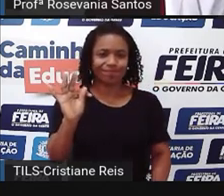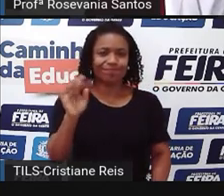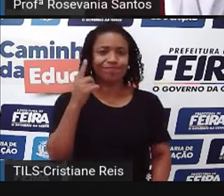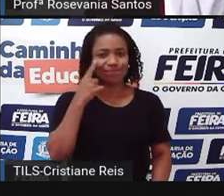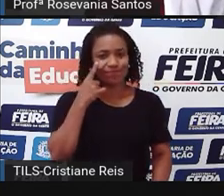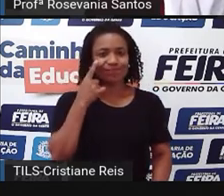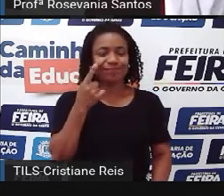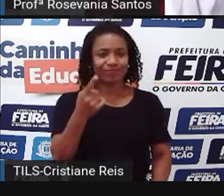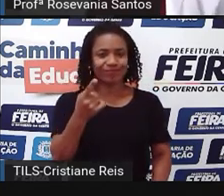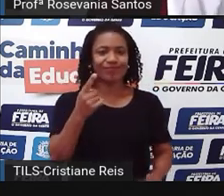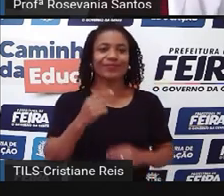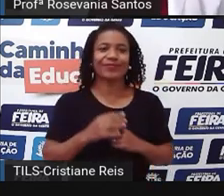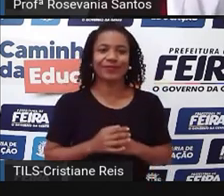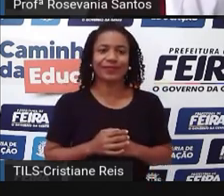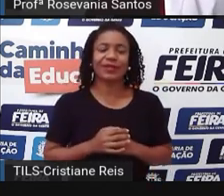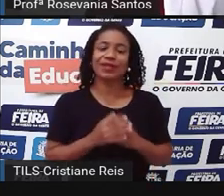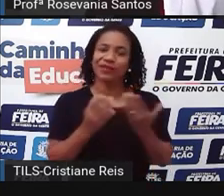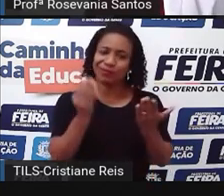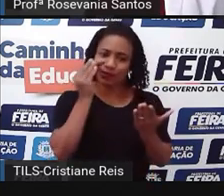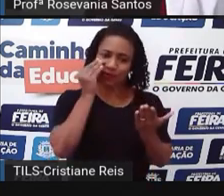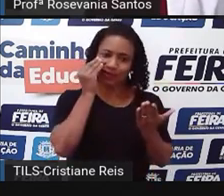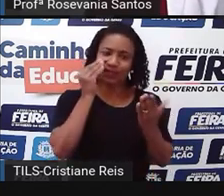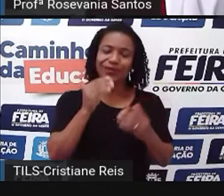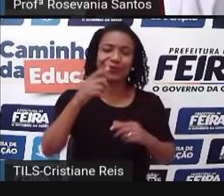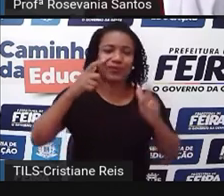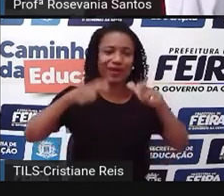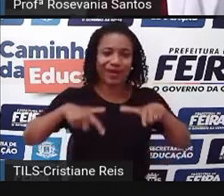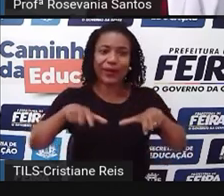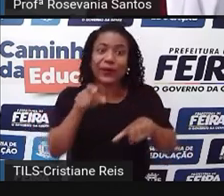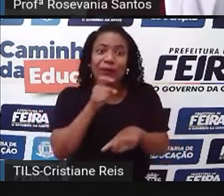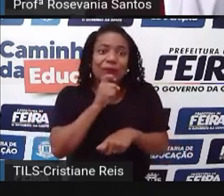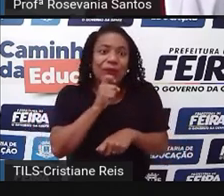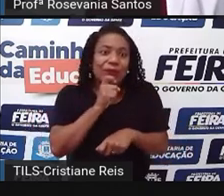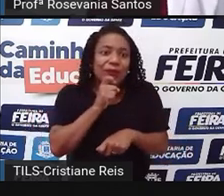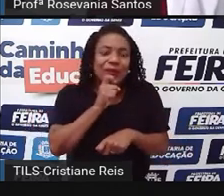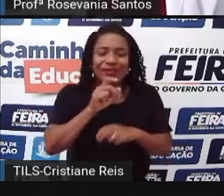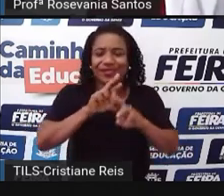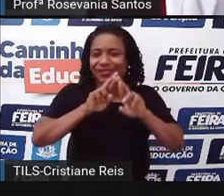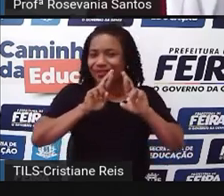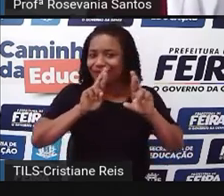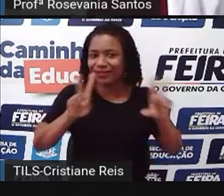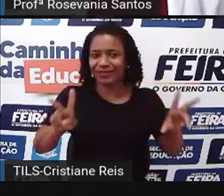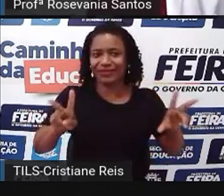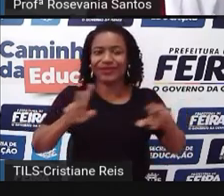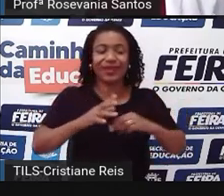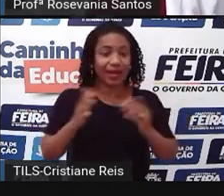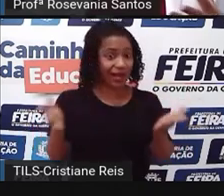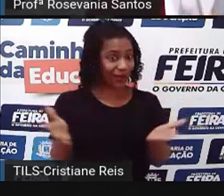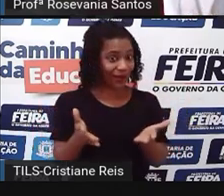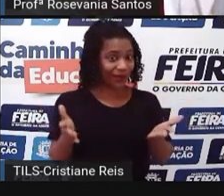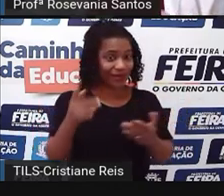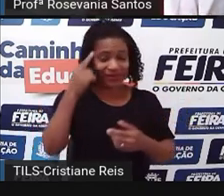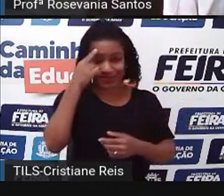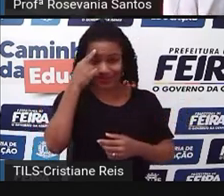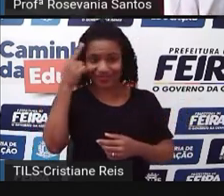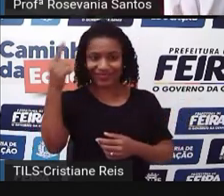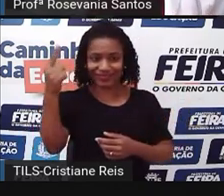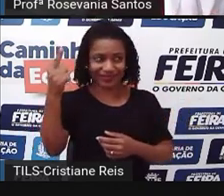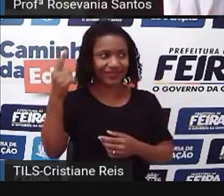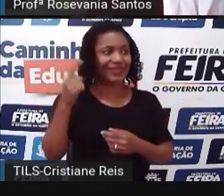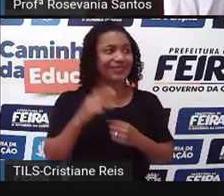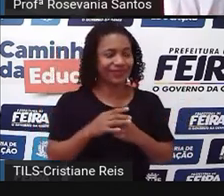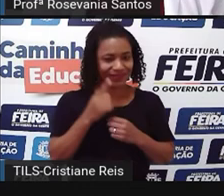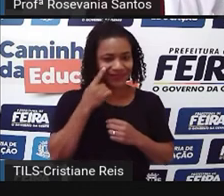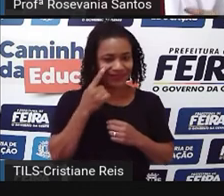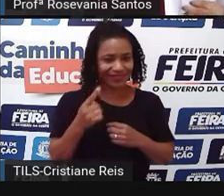já, só por si só, isso já é diferente. Então, para a gente, chegamos agora na nossa hora da revisão, como vocês viram, a aula foi bem